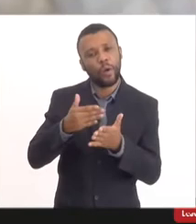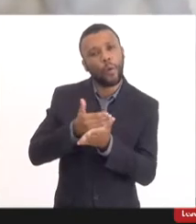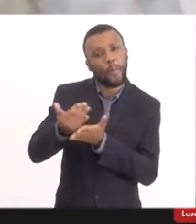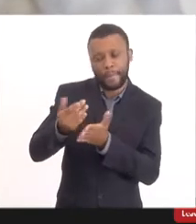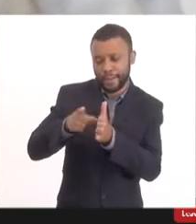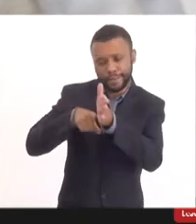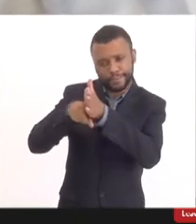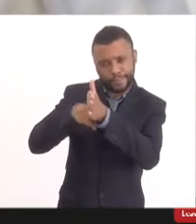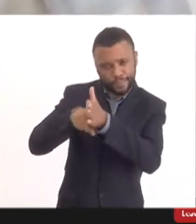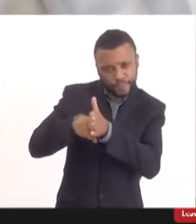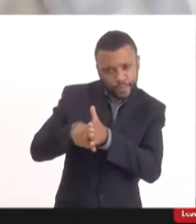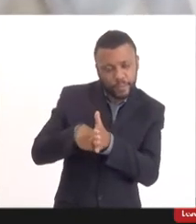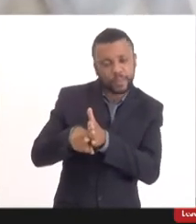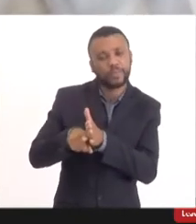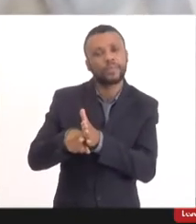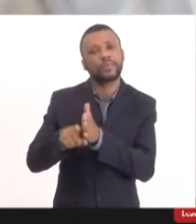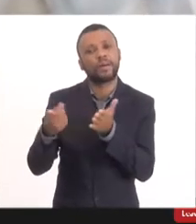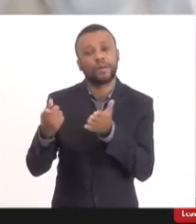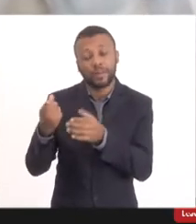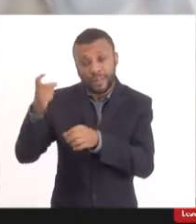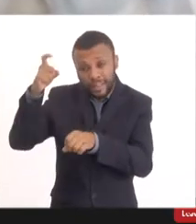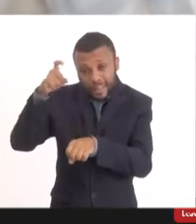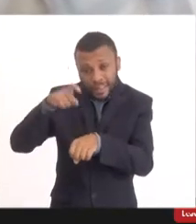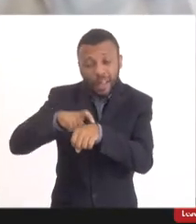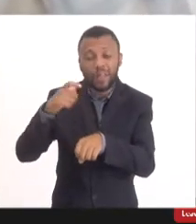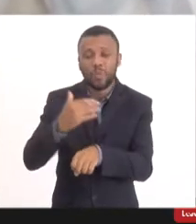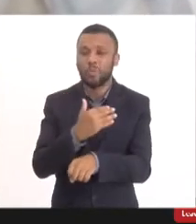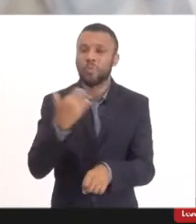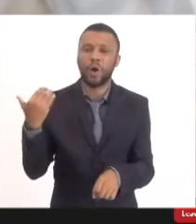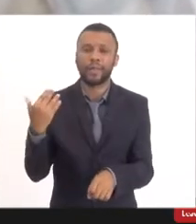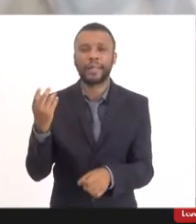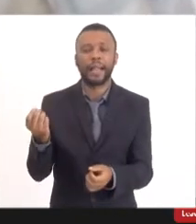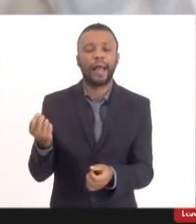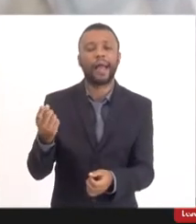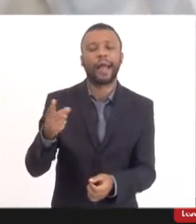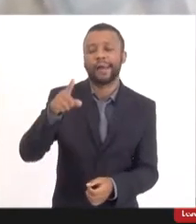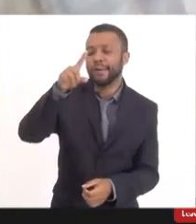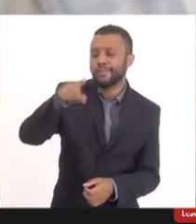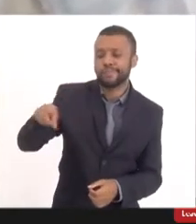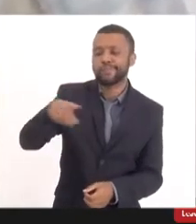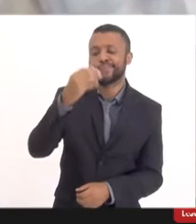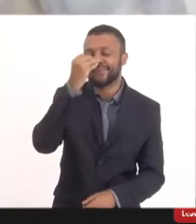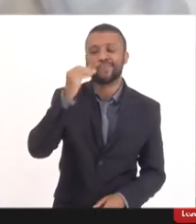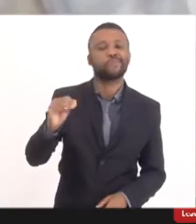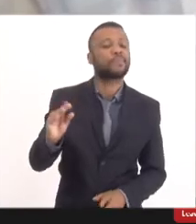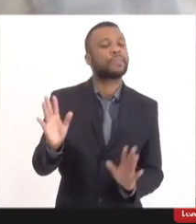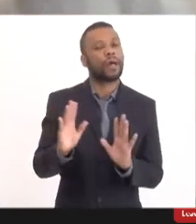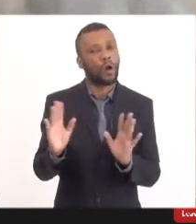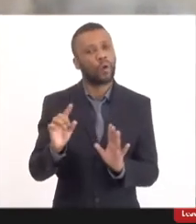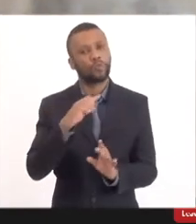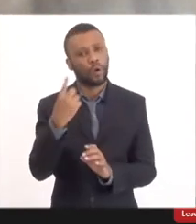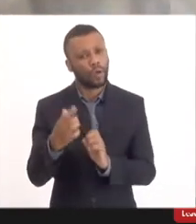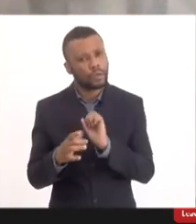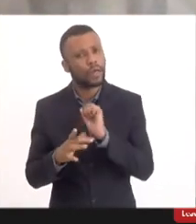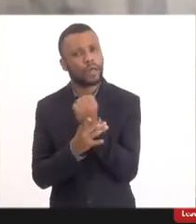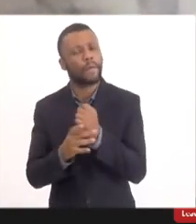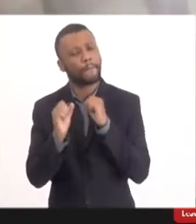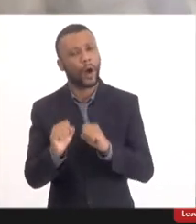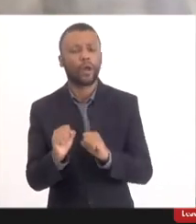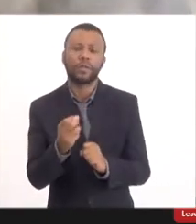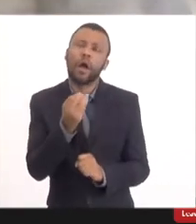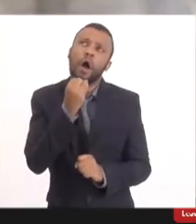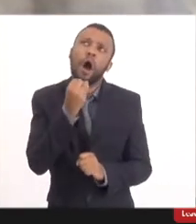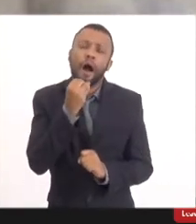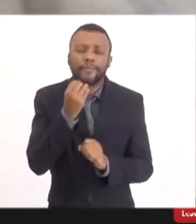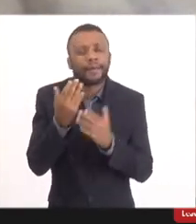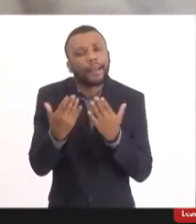a óbito, ela é descartada, ela é negligenciada, isso a gente pode garantir. É óbvio, ter eventos adversos